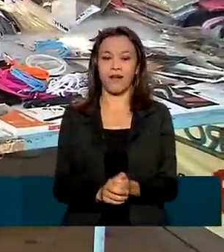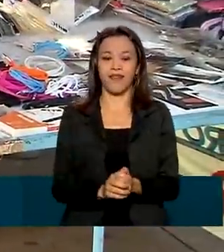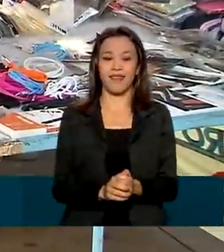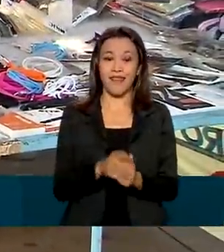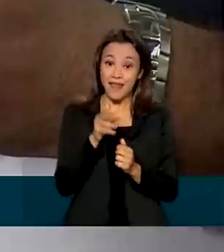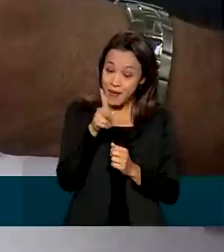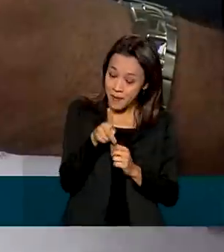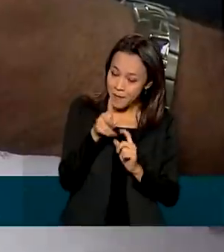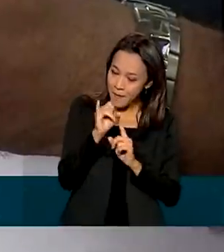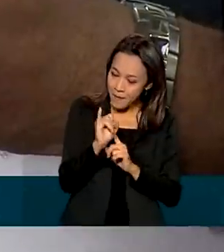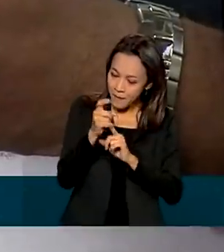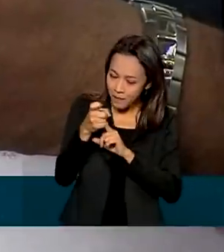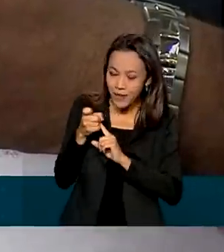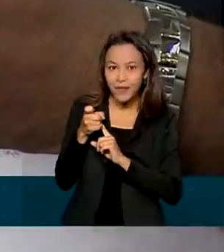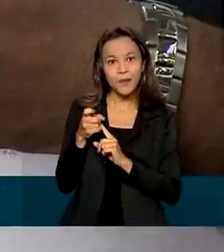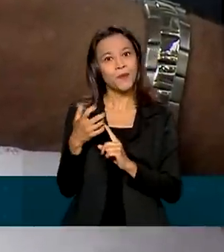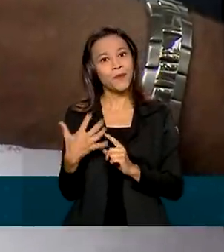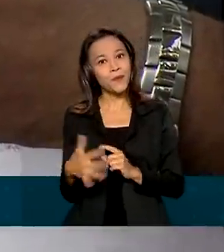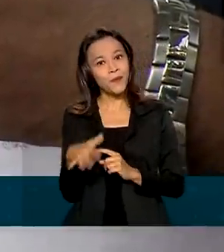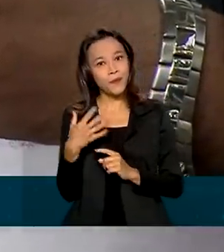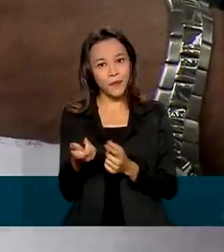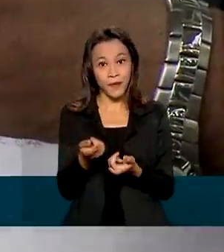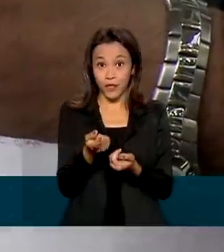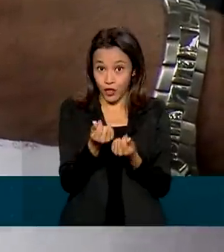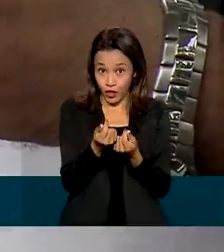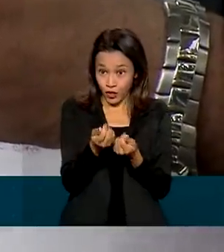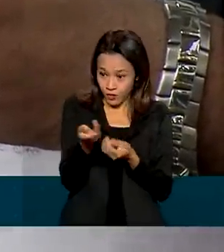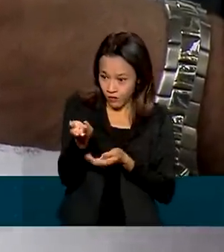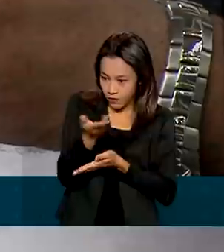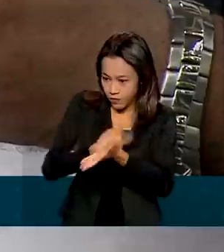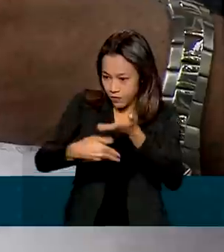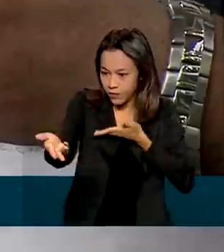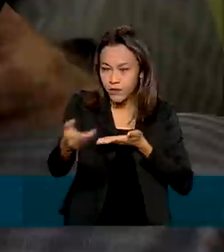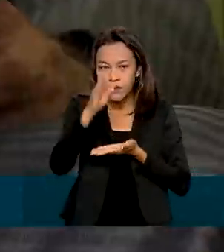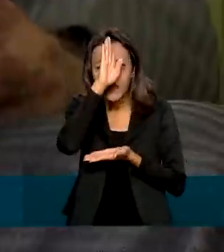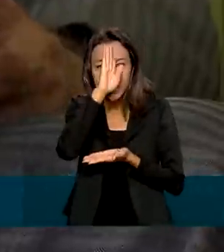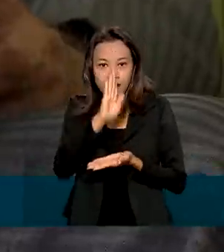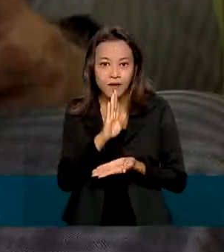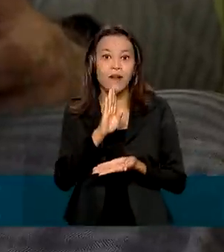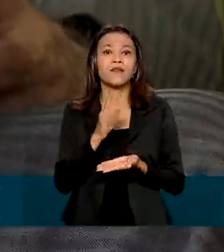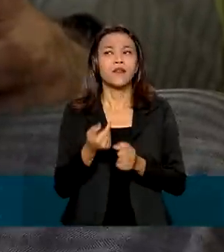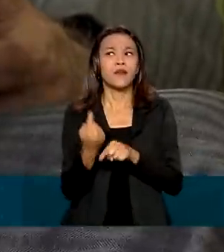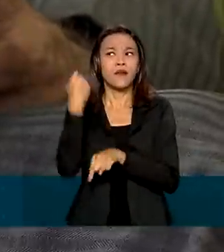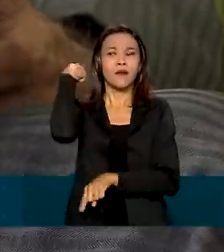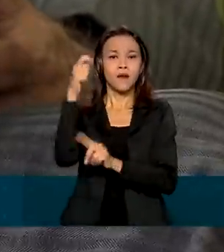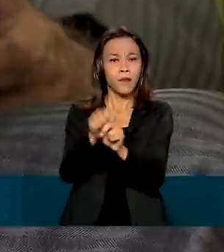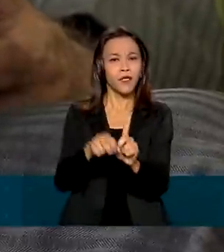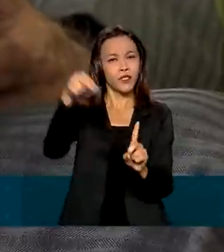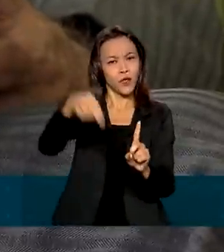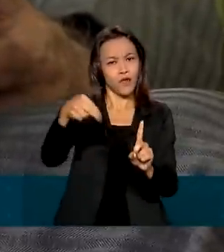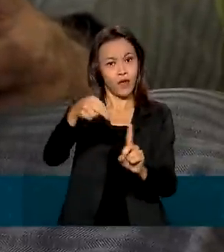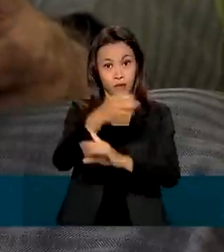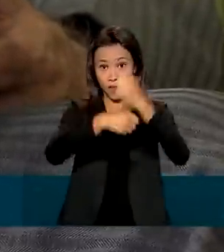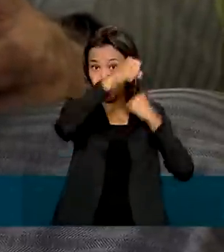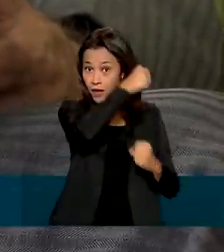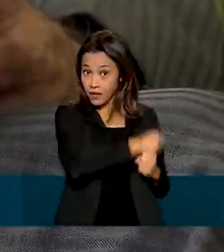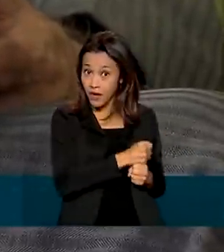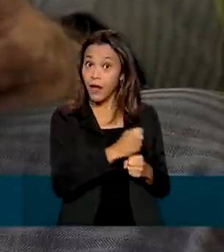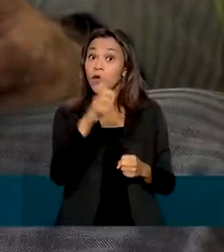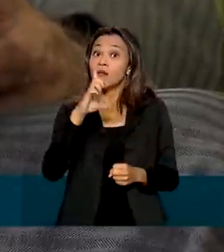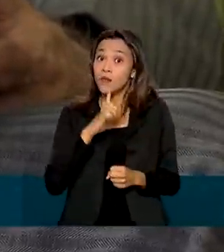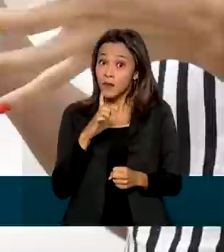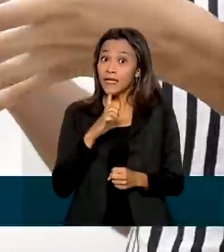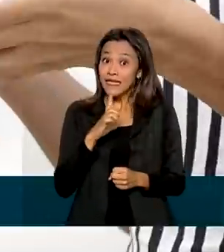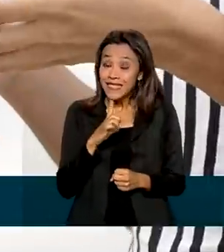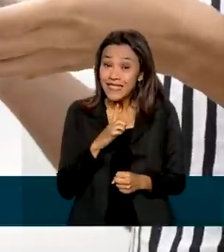gosto do povo. A facilidade em fazer transferência de dinheiro de forma gratuita, que começou em novembro do ano passado, já tem mais